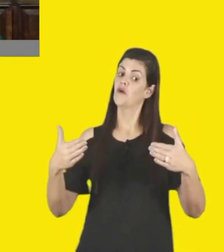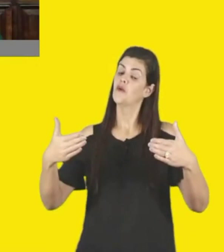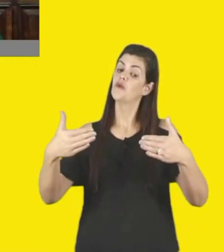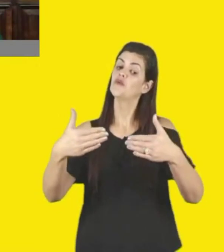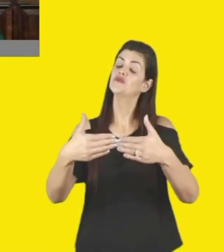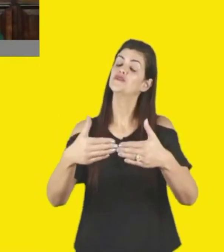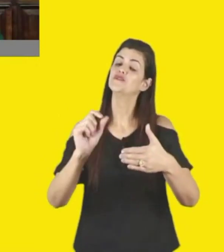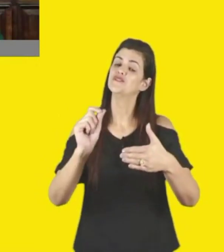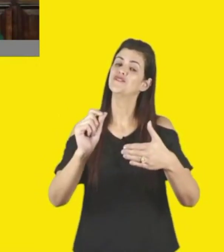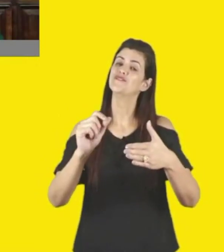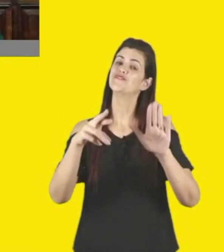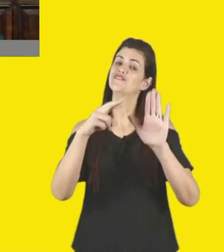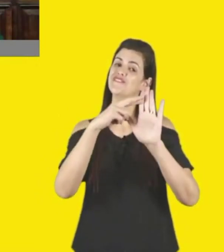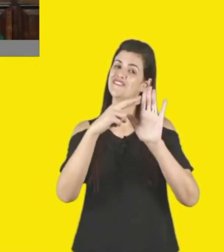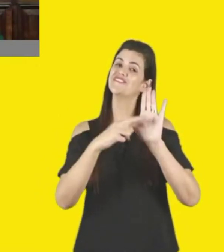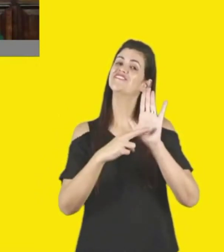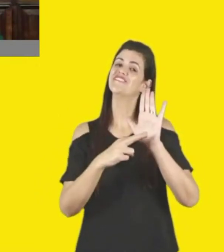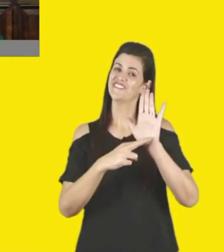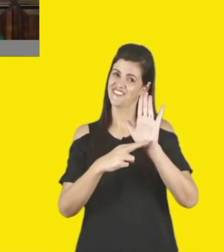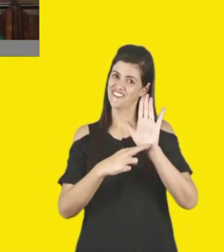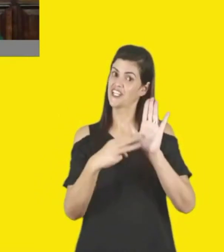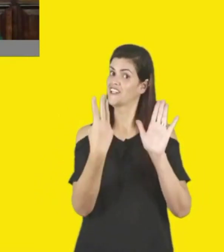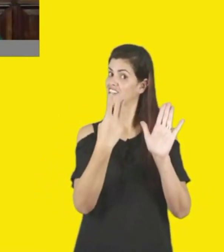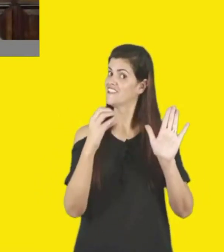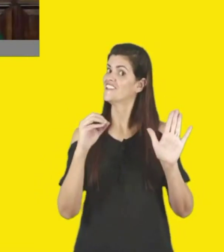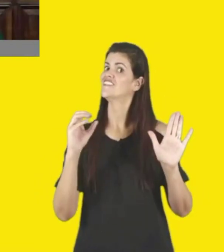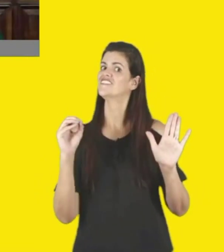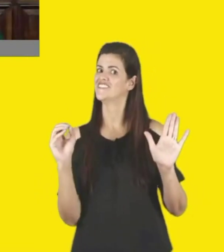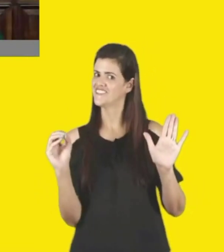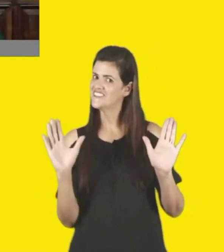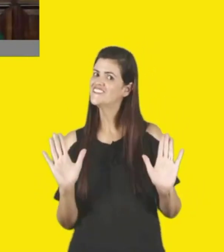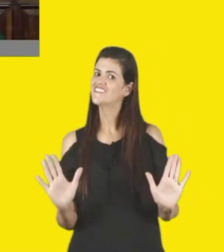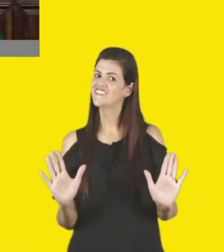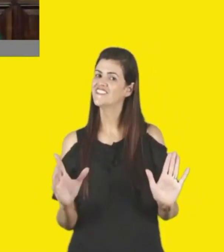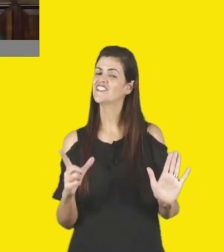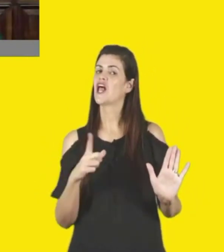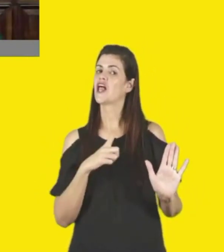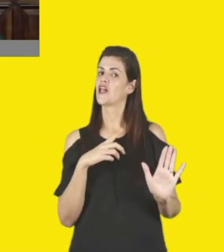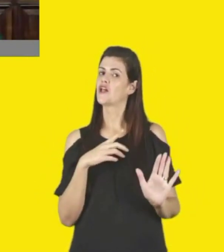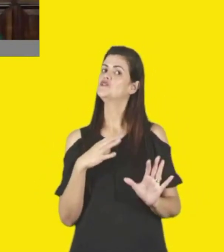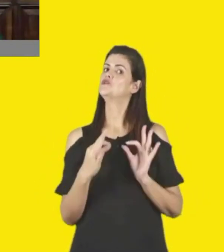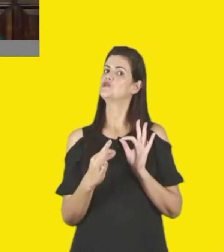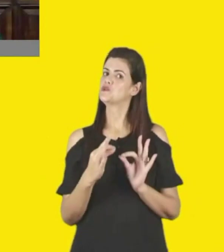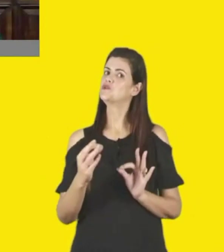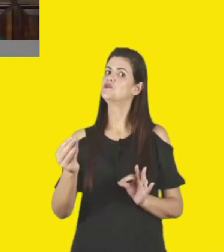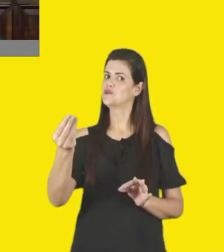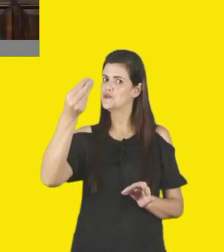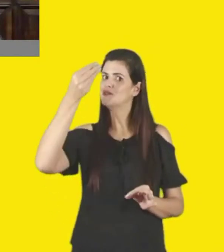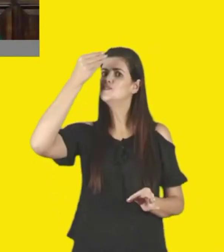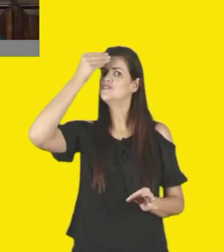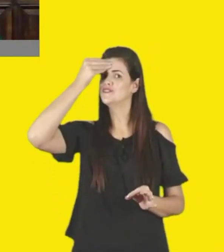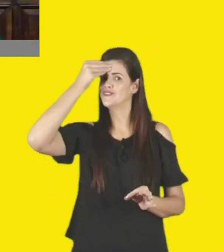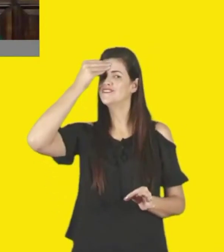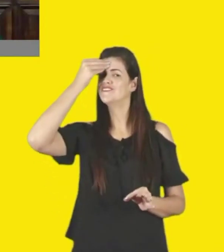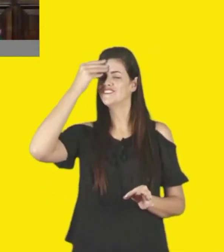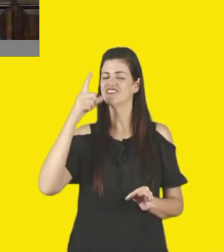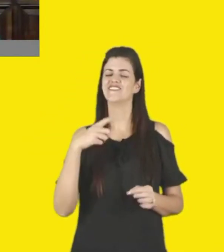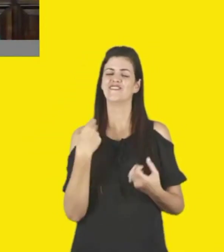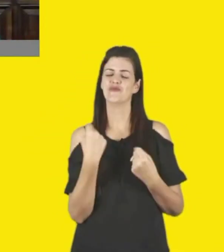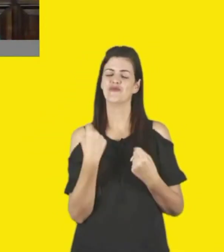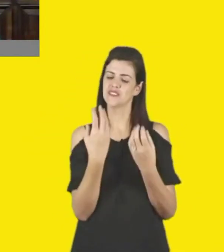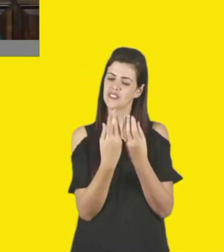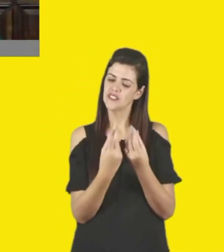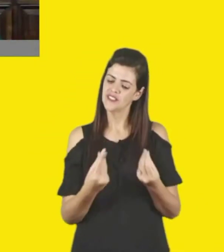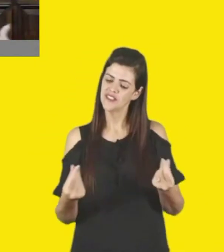aqui, que a gente tem juízo, né, a Rosana disse, inclusive, sempre, a gente aqui tem esse olhar da qualidade, do que a gente está